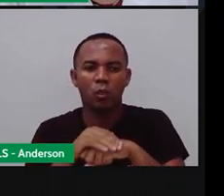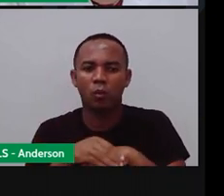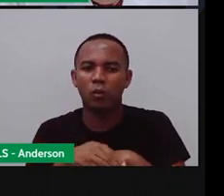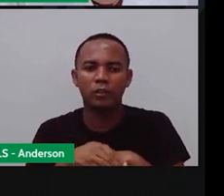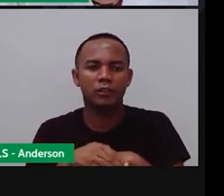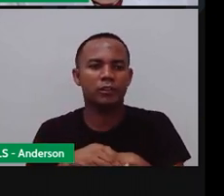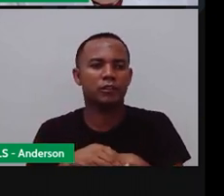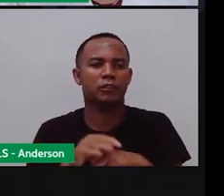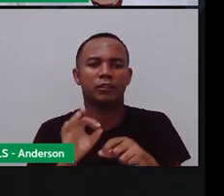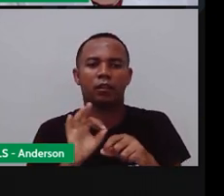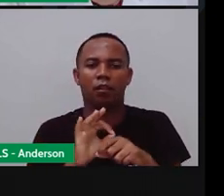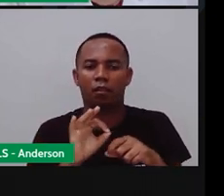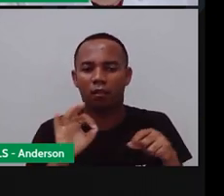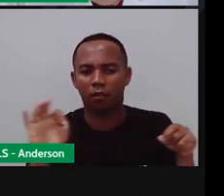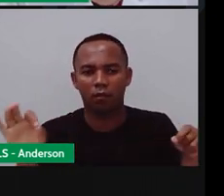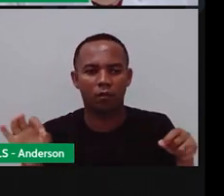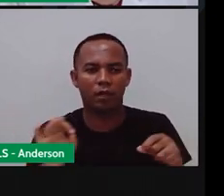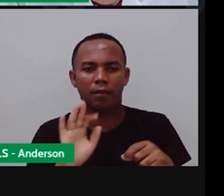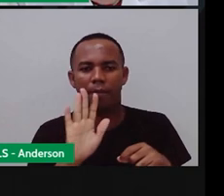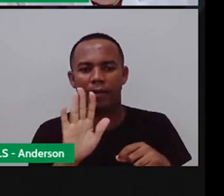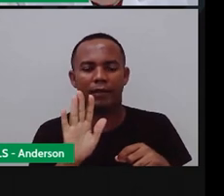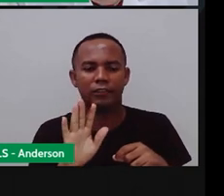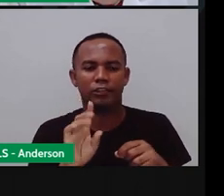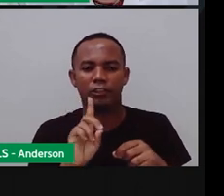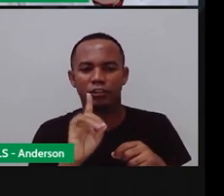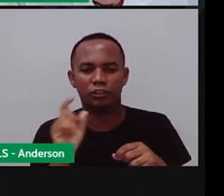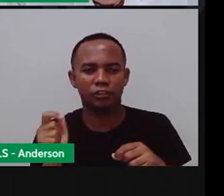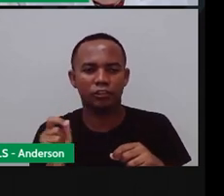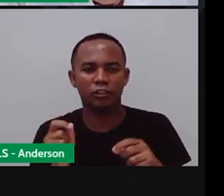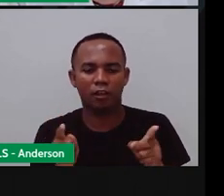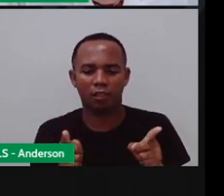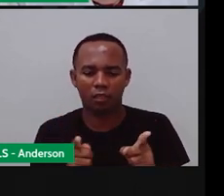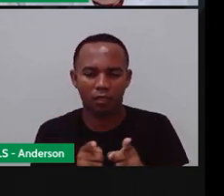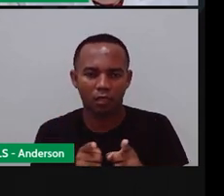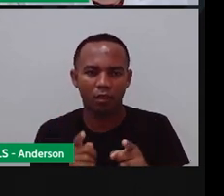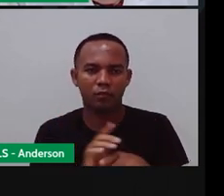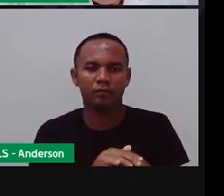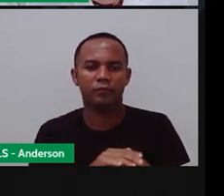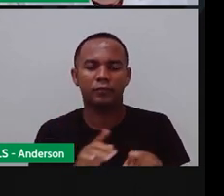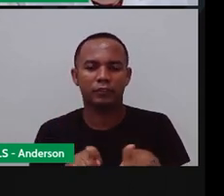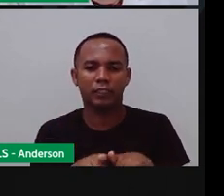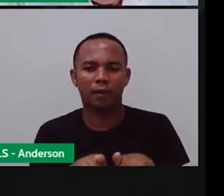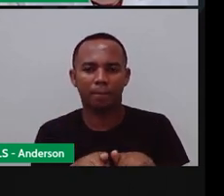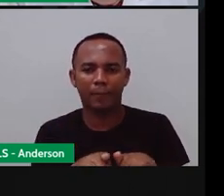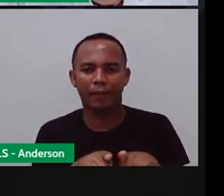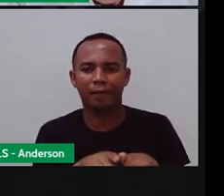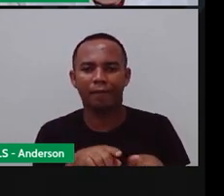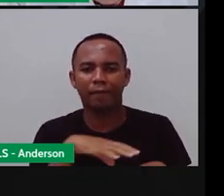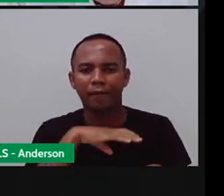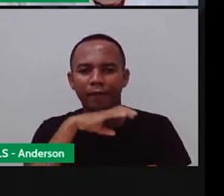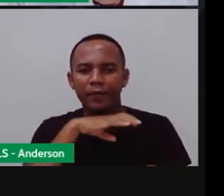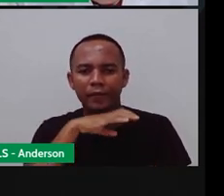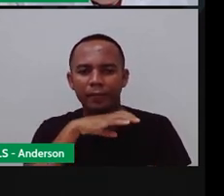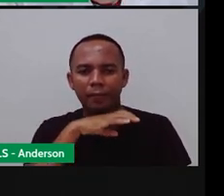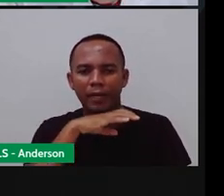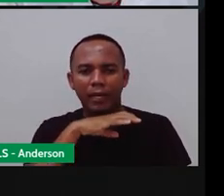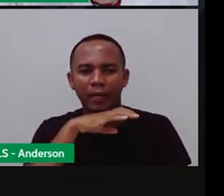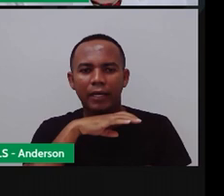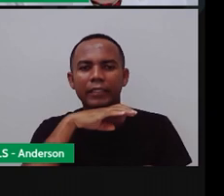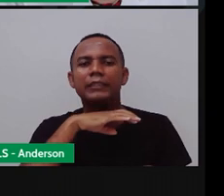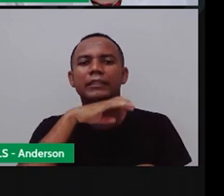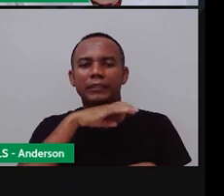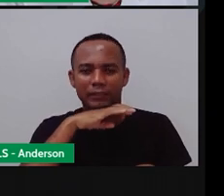longas e os dias são mais curtos havendo hibernação de alguns animais você sabe o que é uma